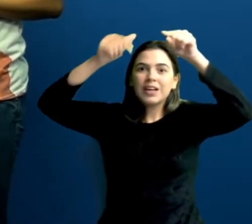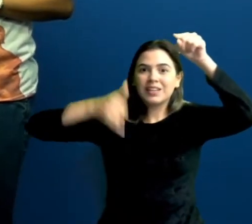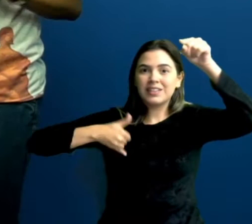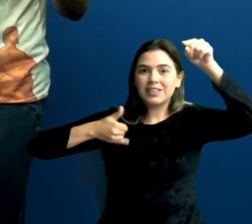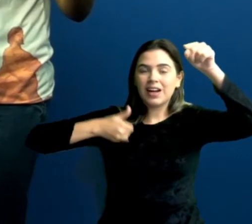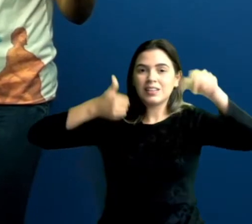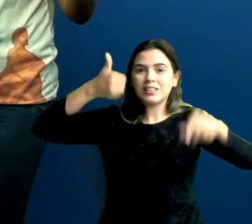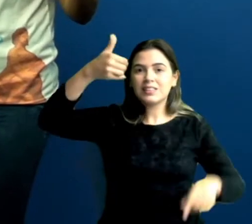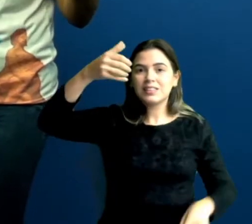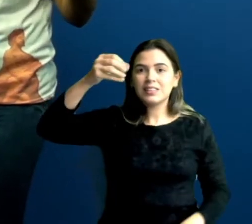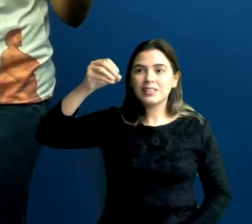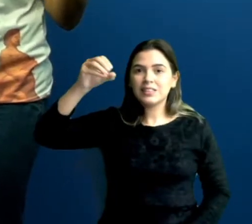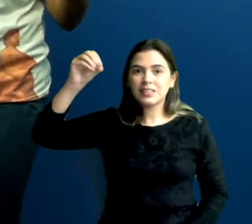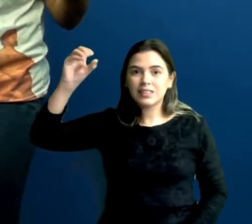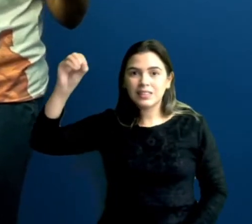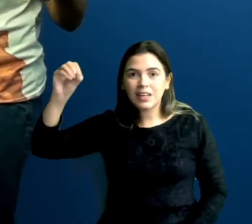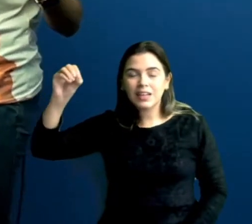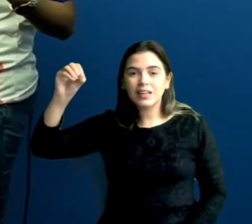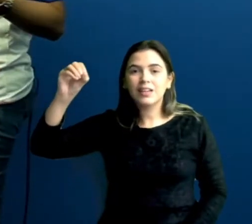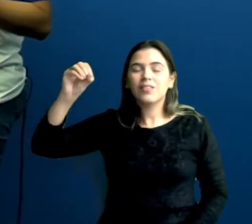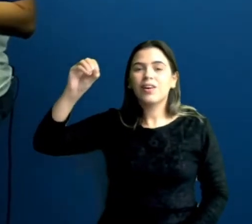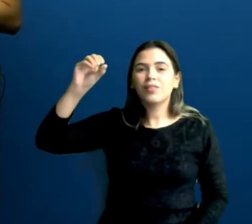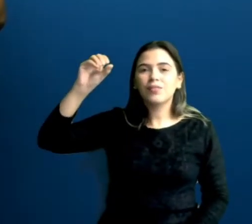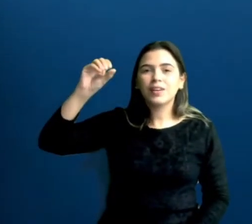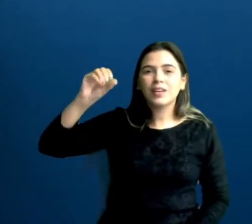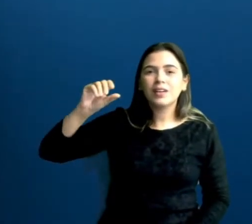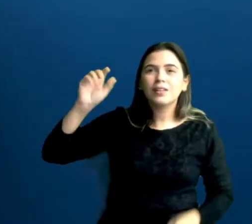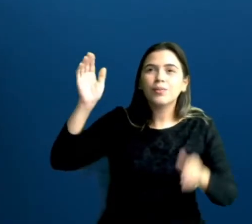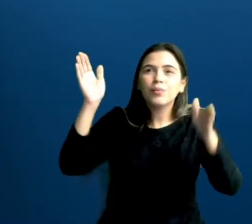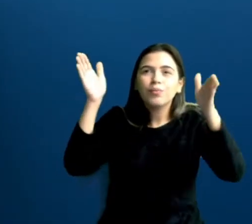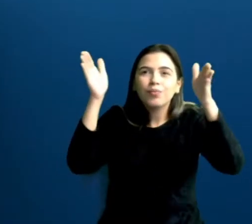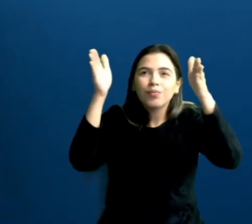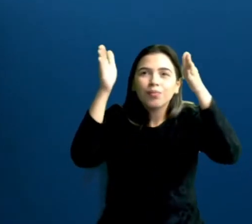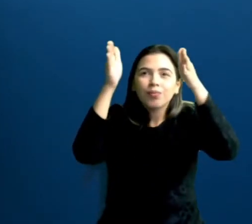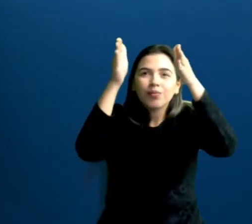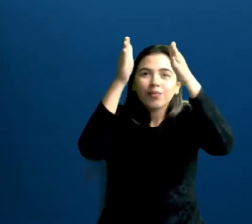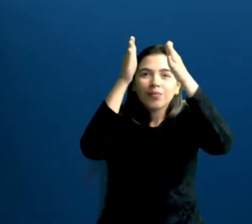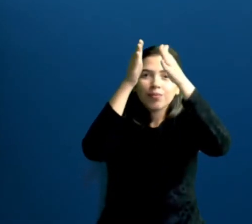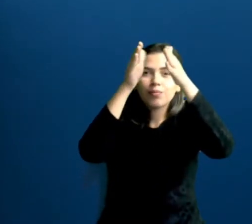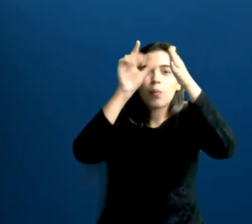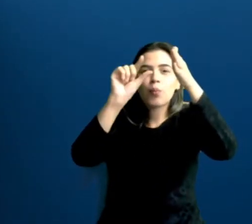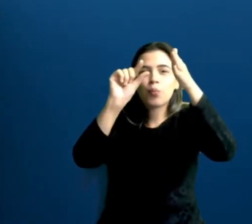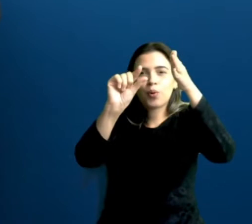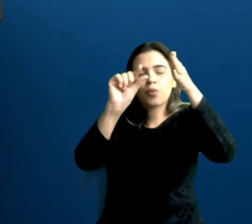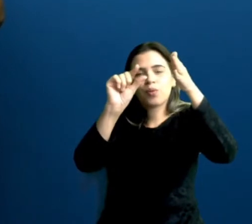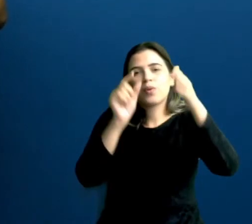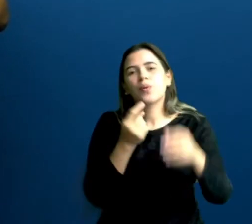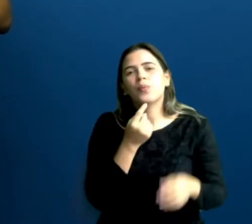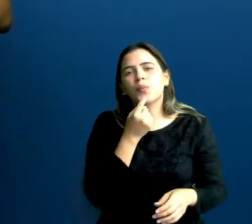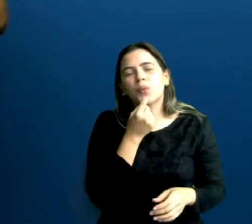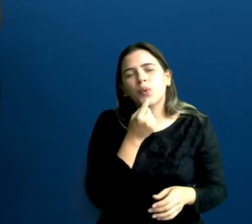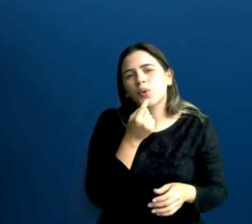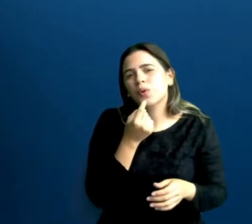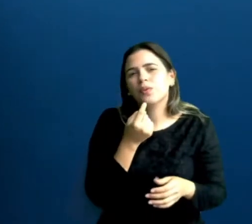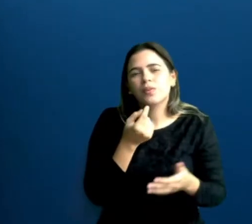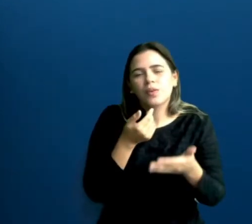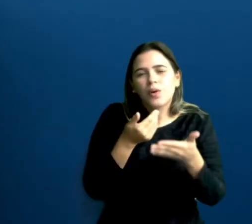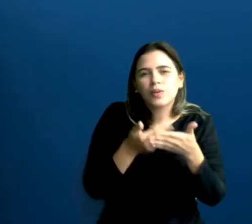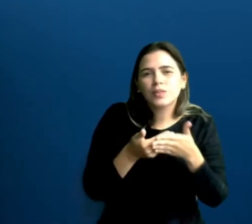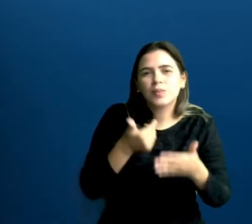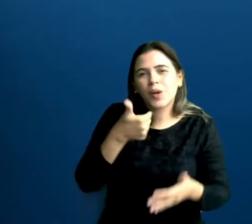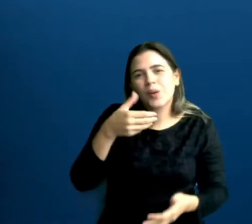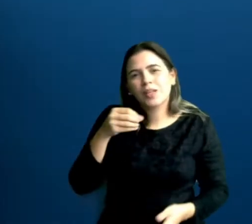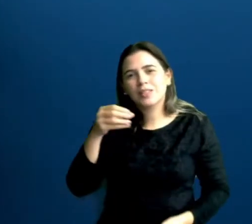ficar bem pouquinho. A ordem natural das coisas, minha gente? Menos pessoas próximas aos 100 anos. Mais